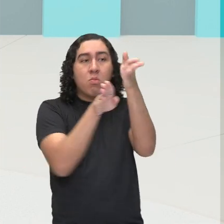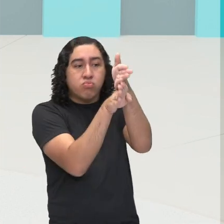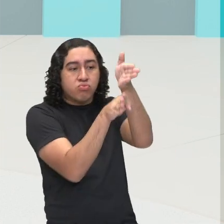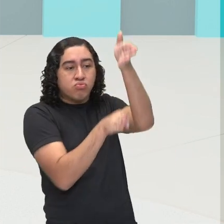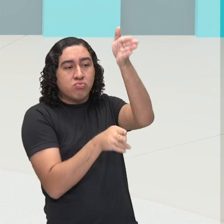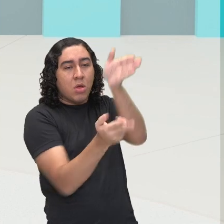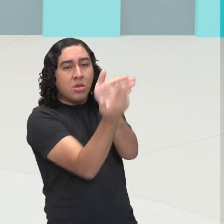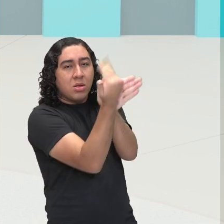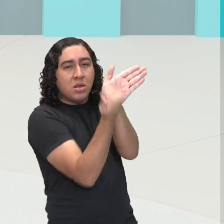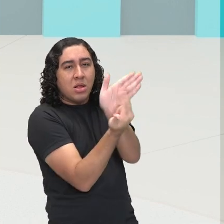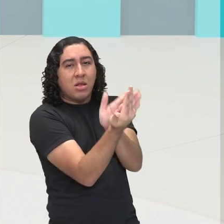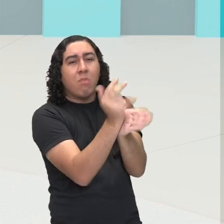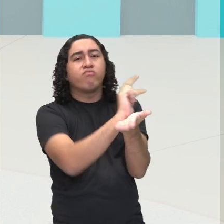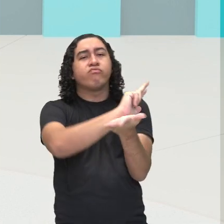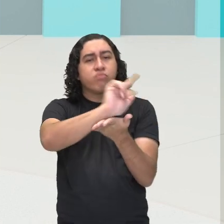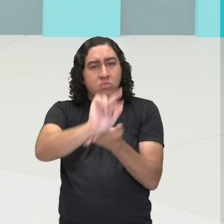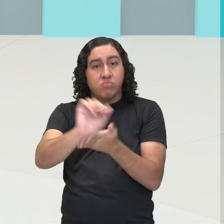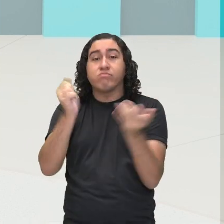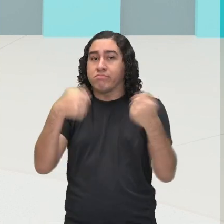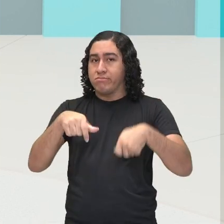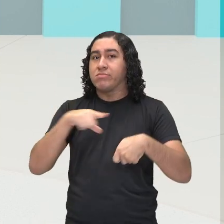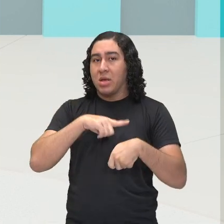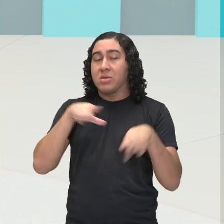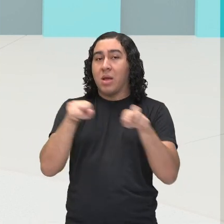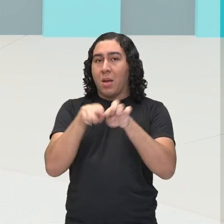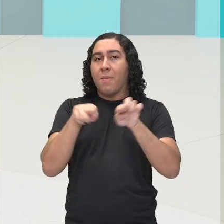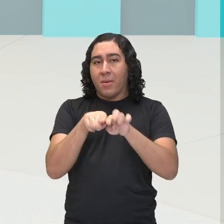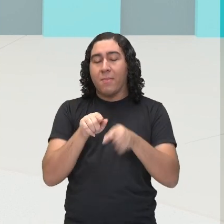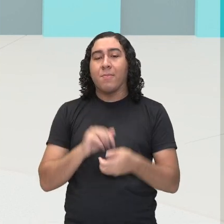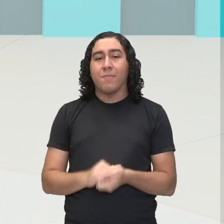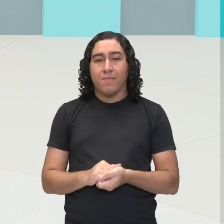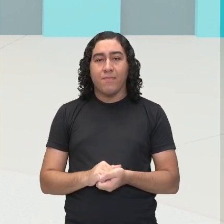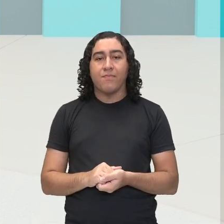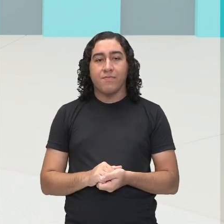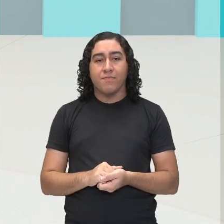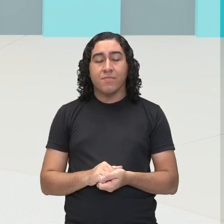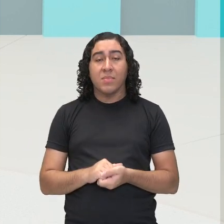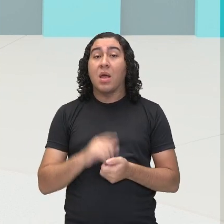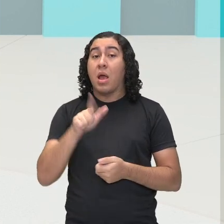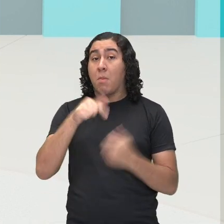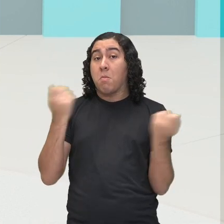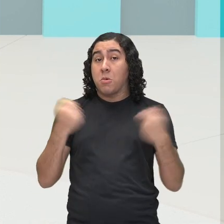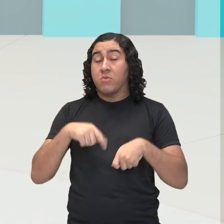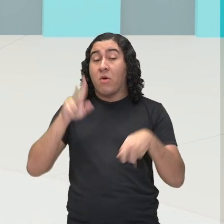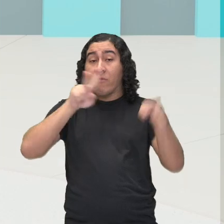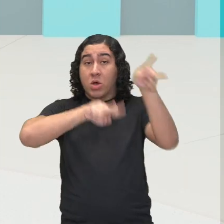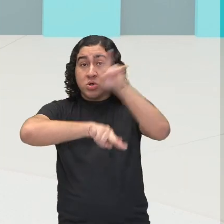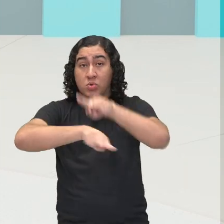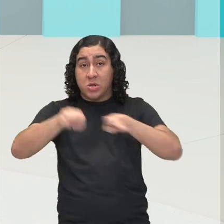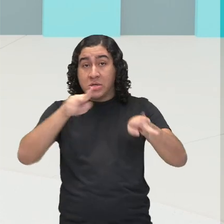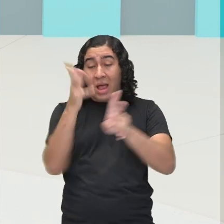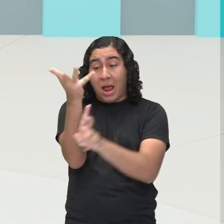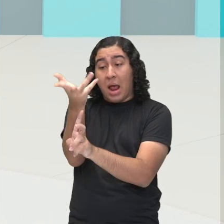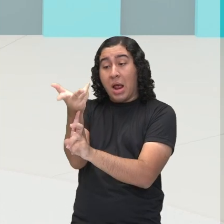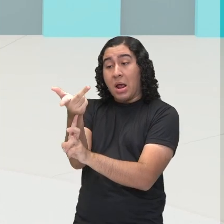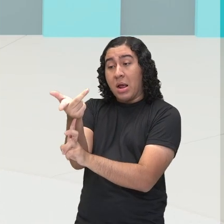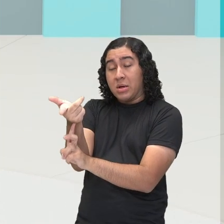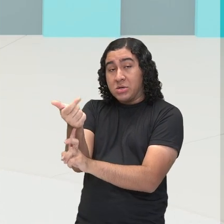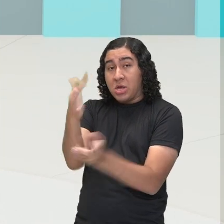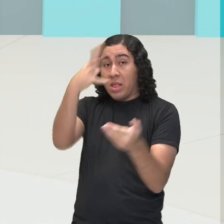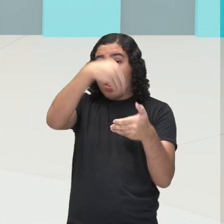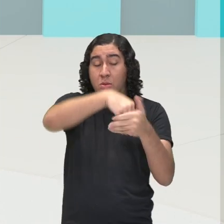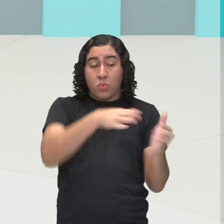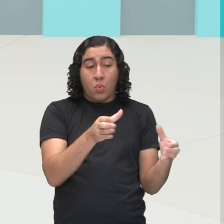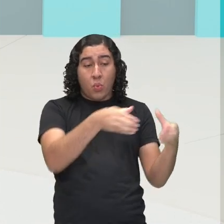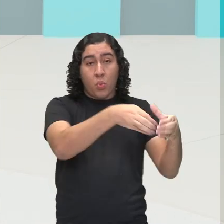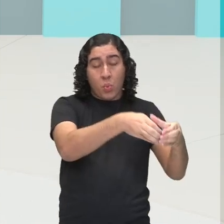viaduto, aqui na cidade de Manaus, que representa essa linguagem, que é arte visual. E também, nós temos